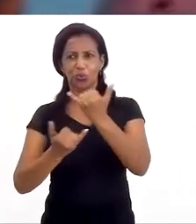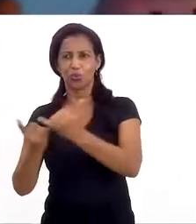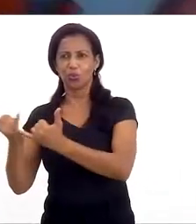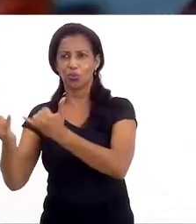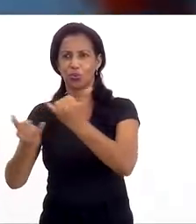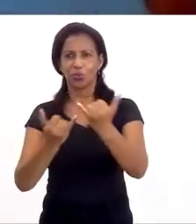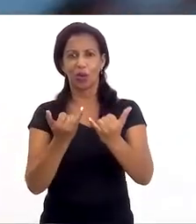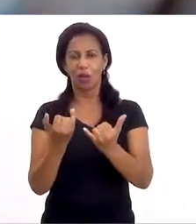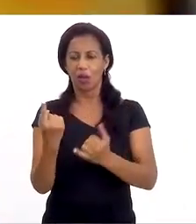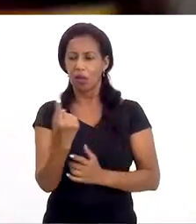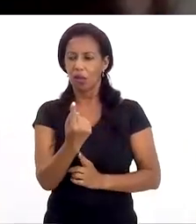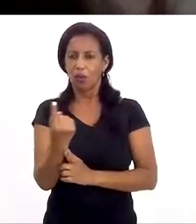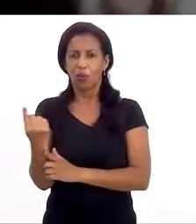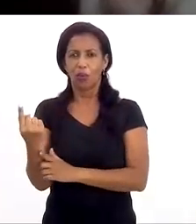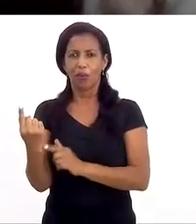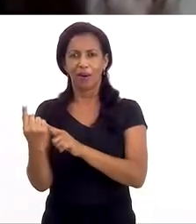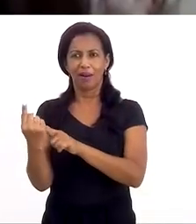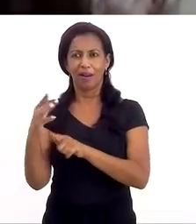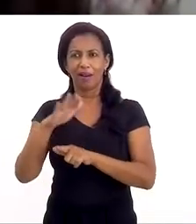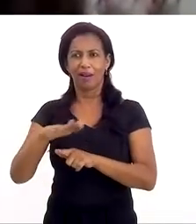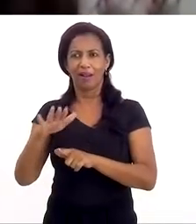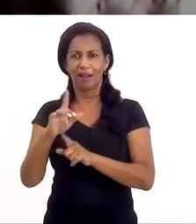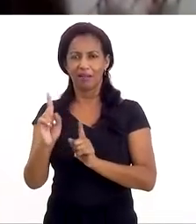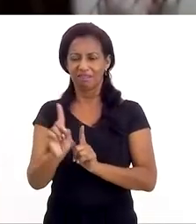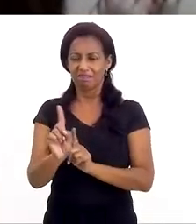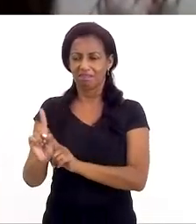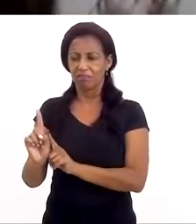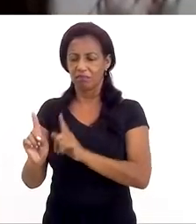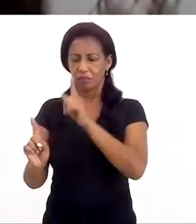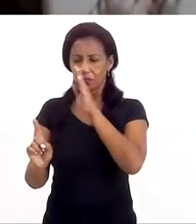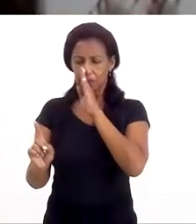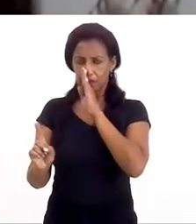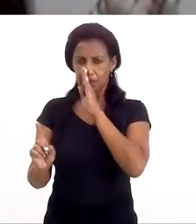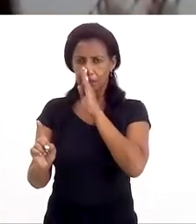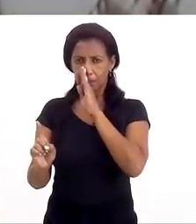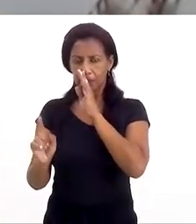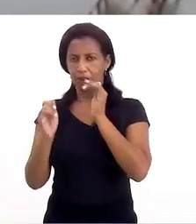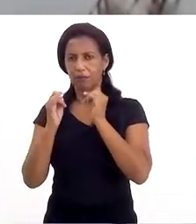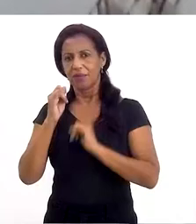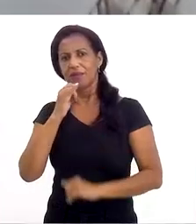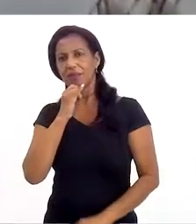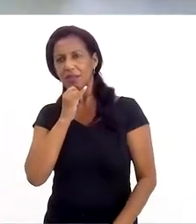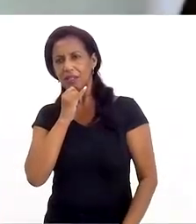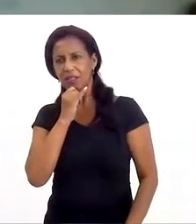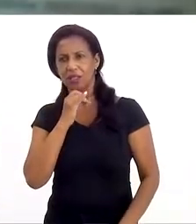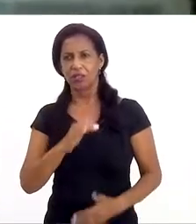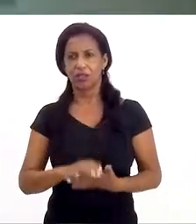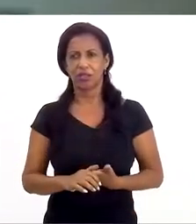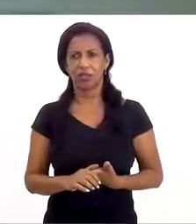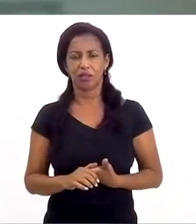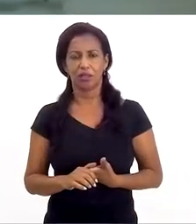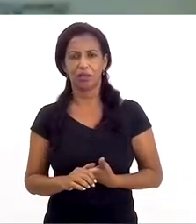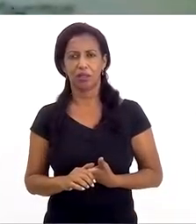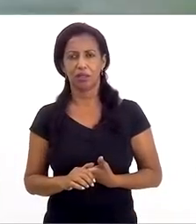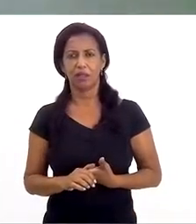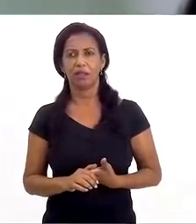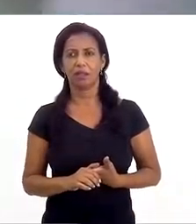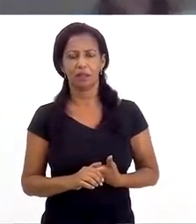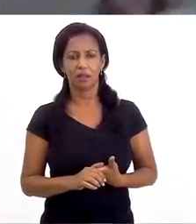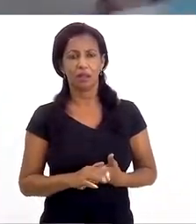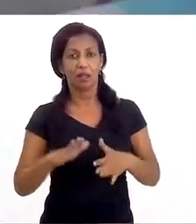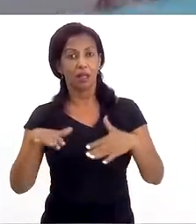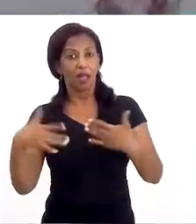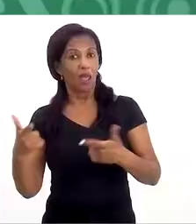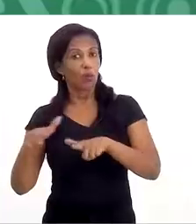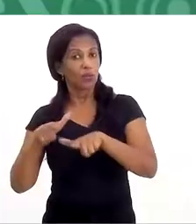brincando, essa criança está arredia, calada, quieta, triste... É um trabalho em conjunto, né,